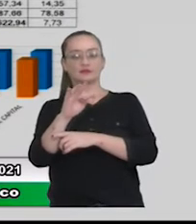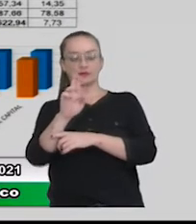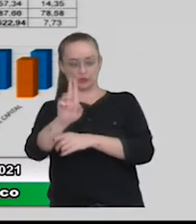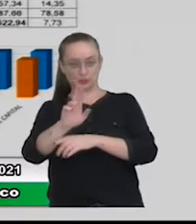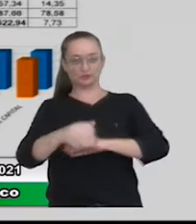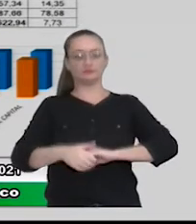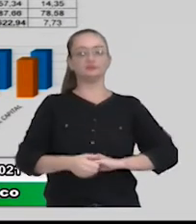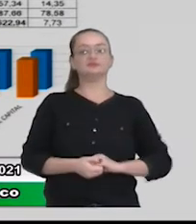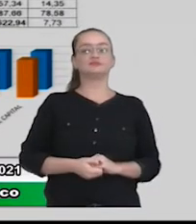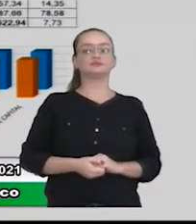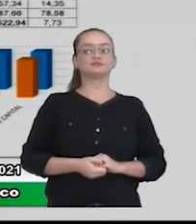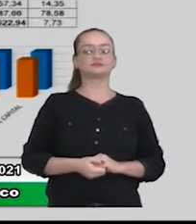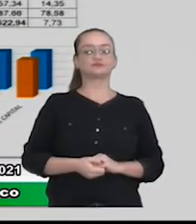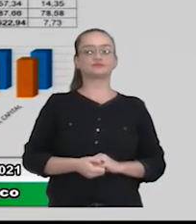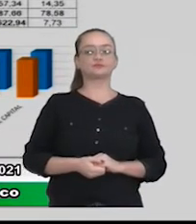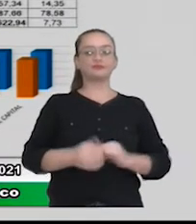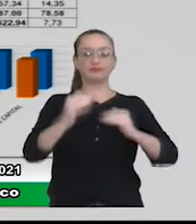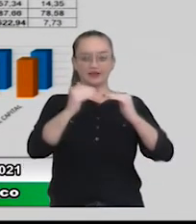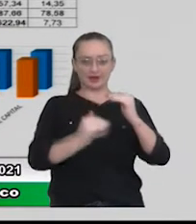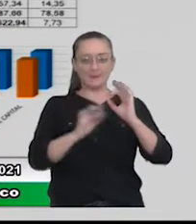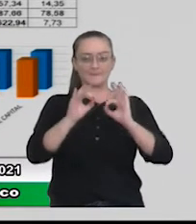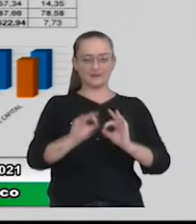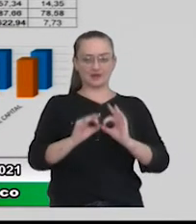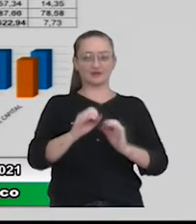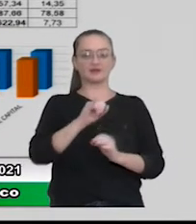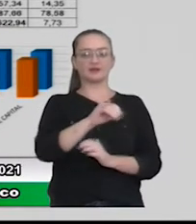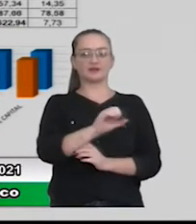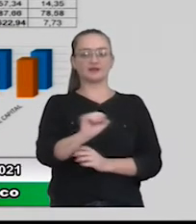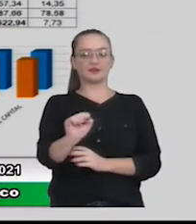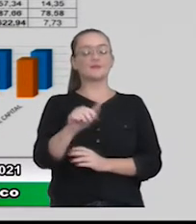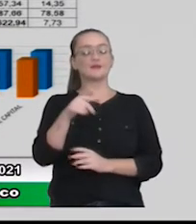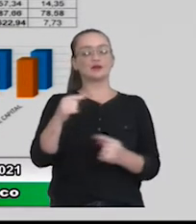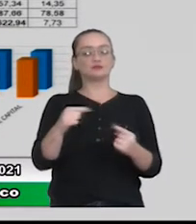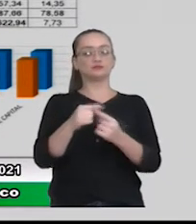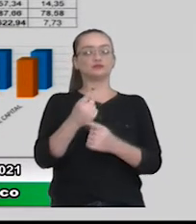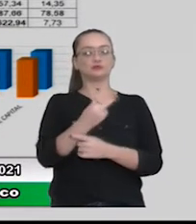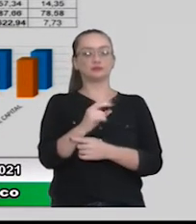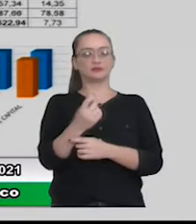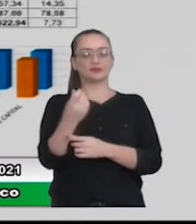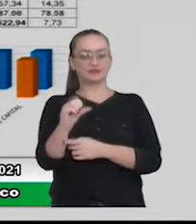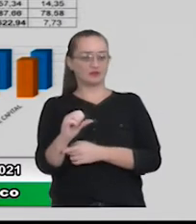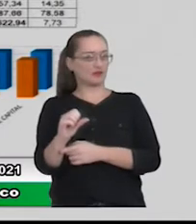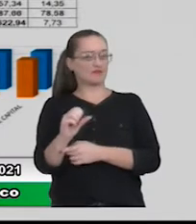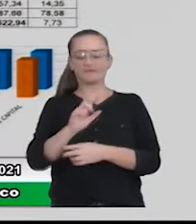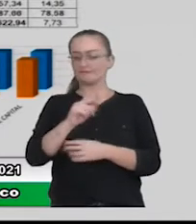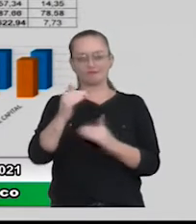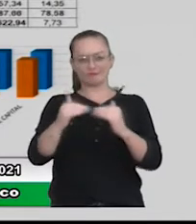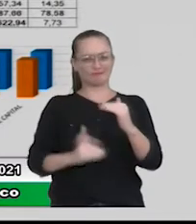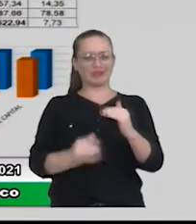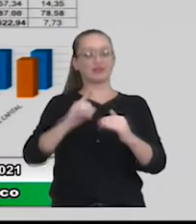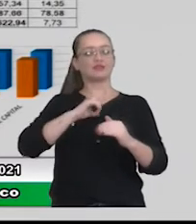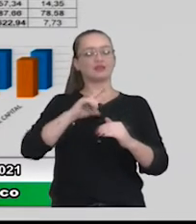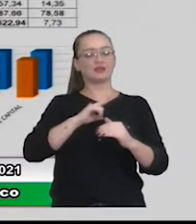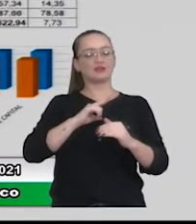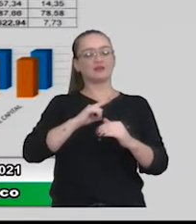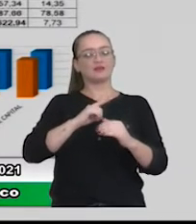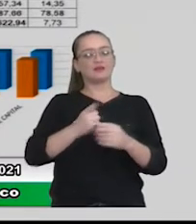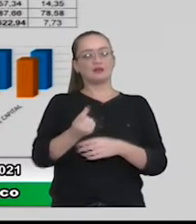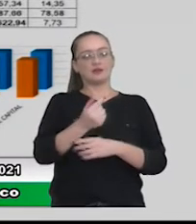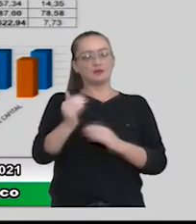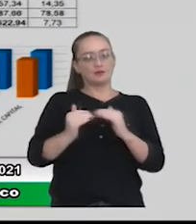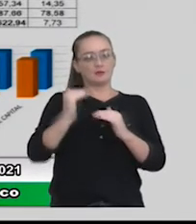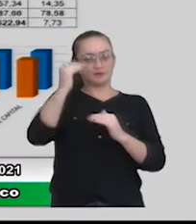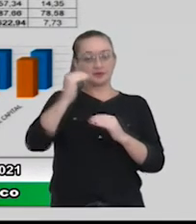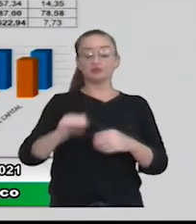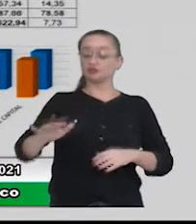vê queda mesmo só no ISS, mas em relação a 2019 a gente não considera que é queda porque teve uma receita extraordinária. E de maneira